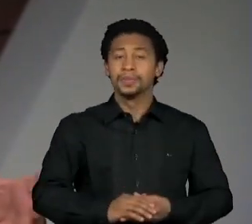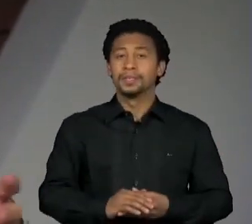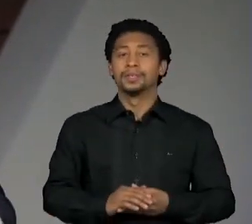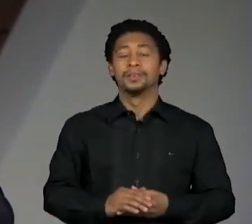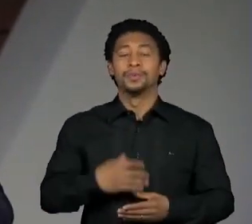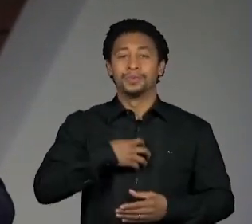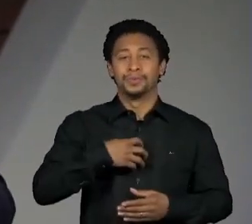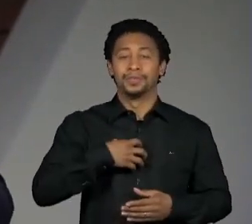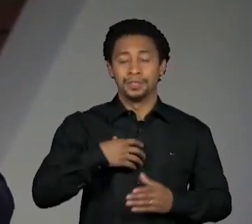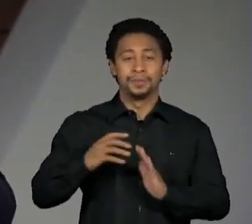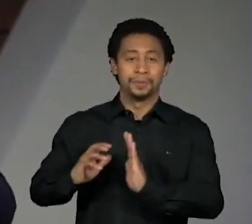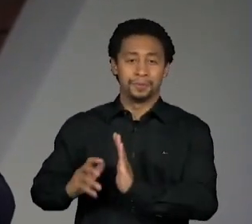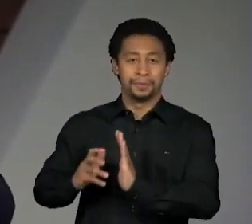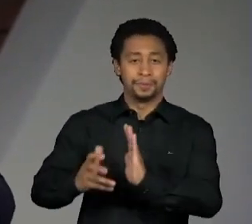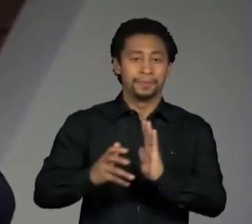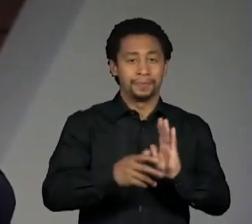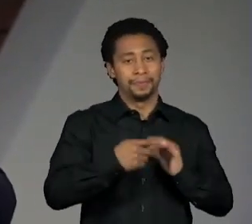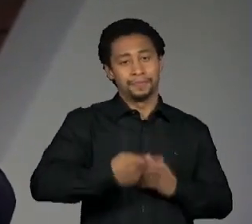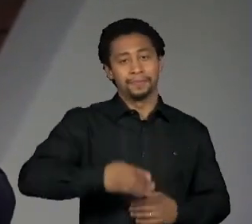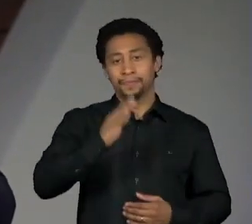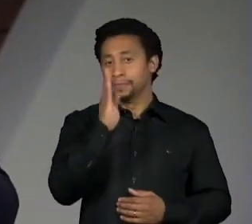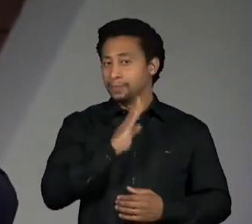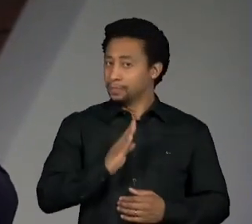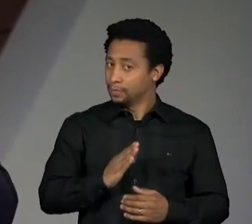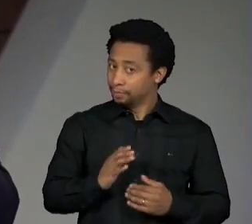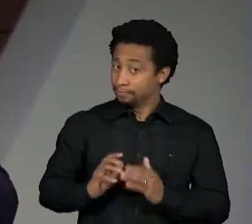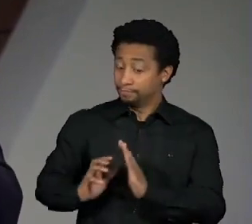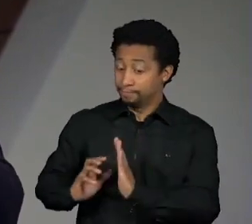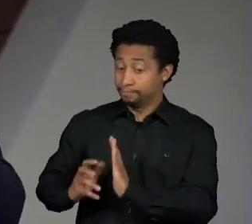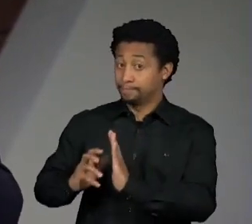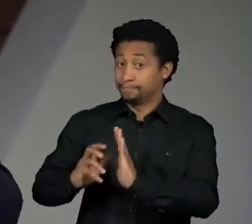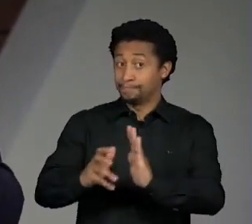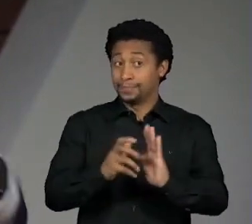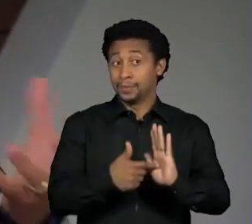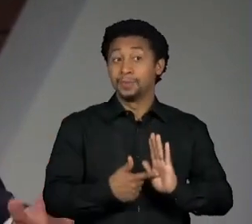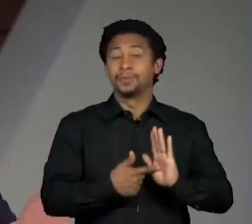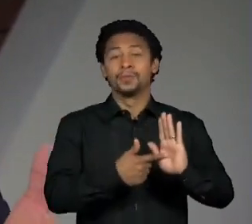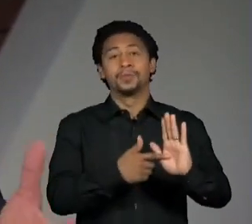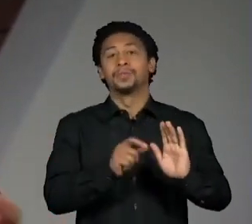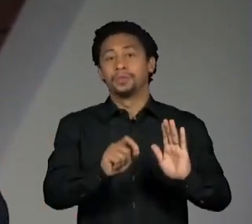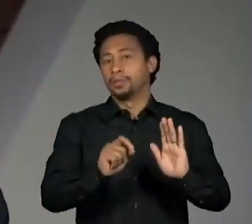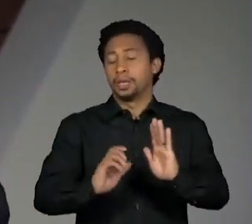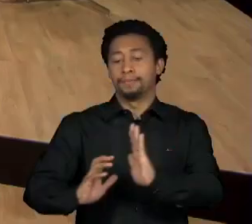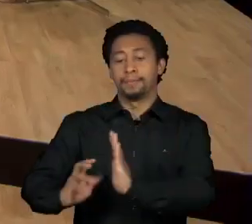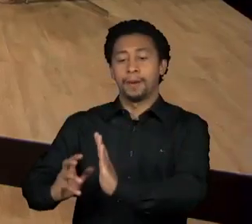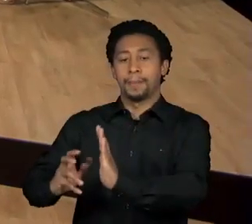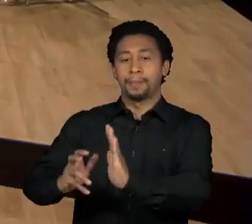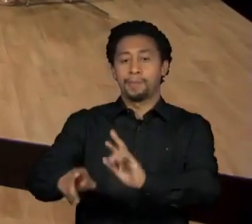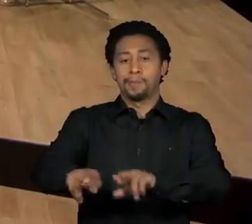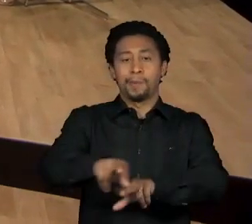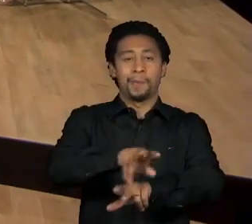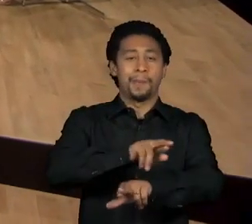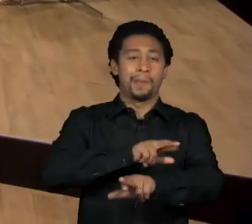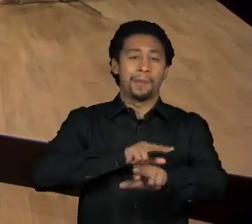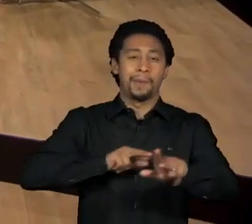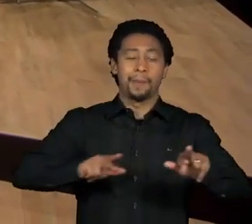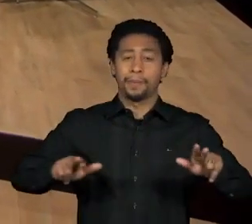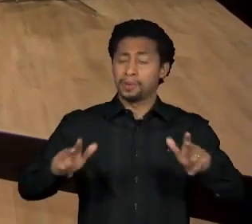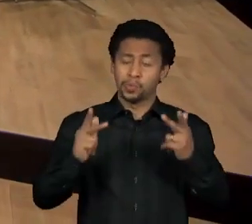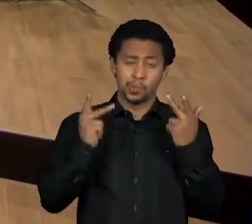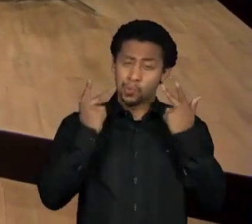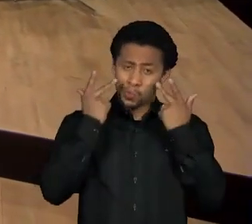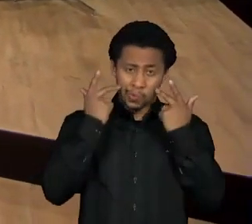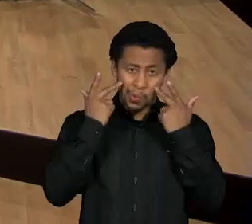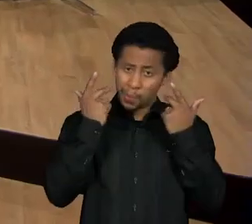brasileiro, Vera, é um sistema, a lógica dele é ser multipartidário, é normal que a gente tenha esse volume